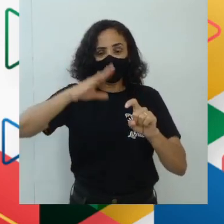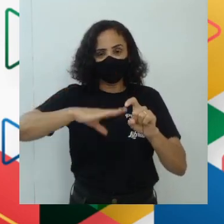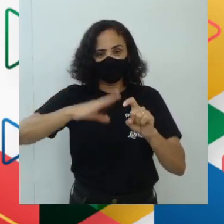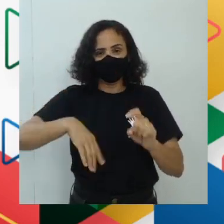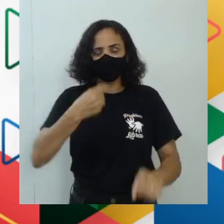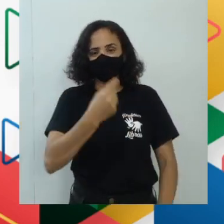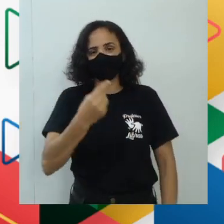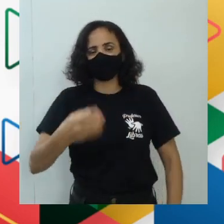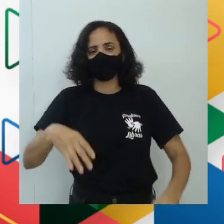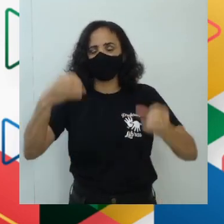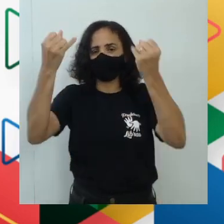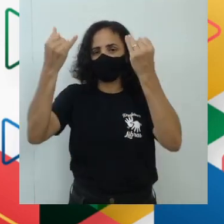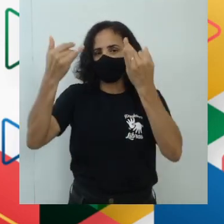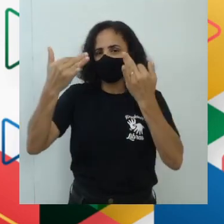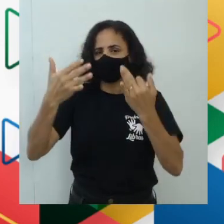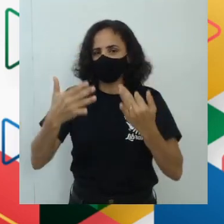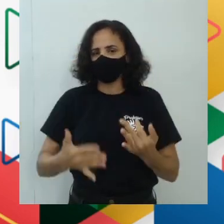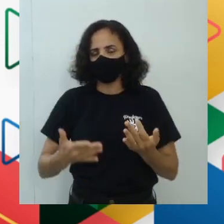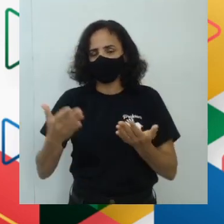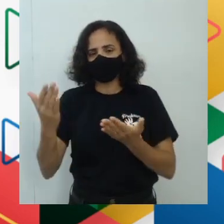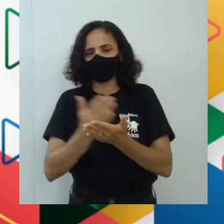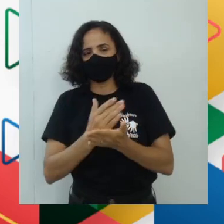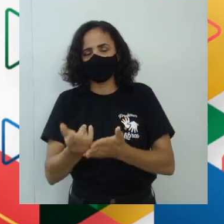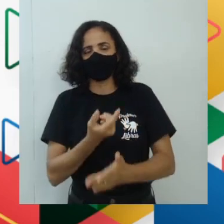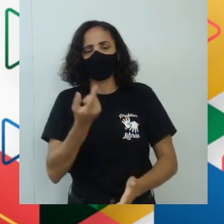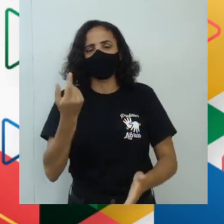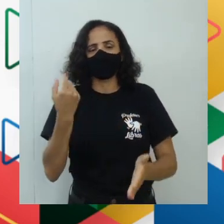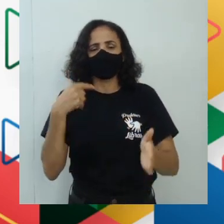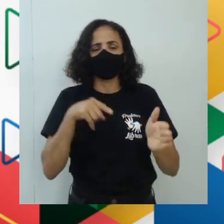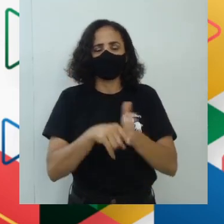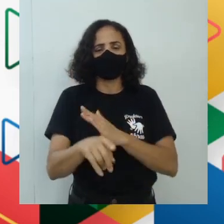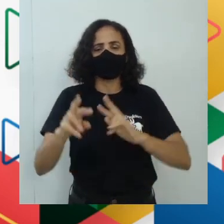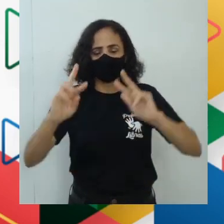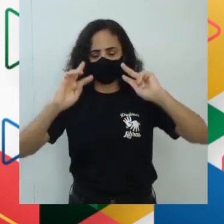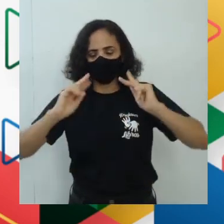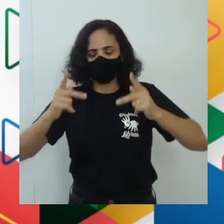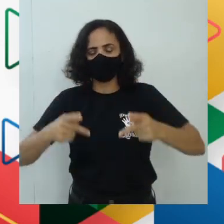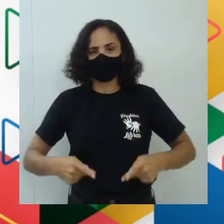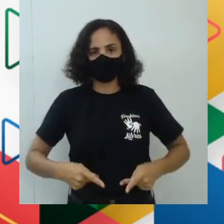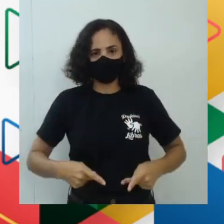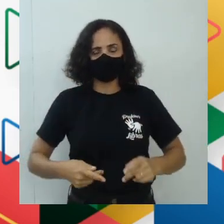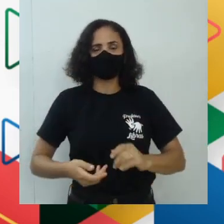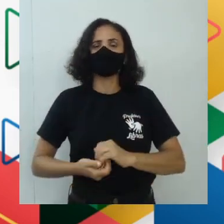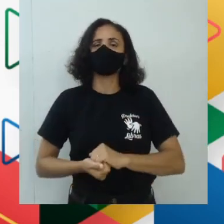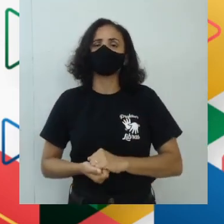explicação acerca das questões humanas. Olha aí,